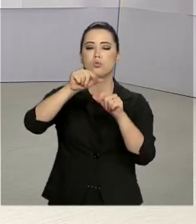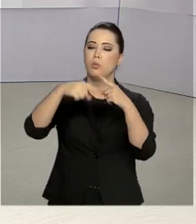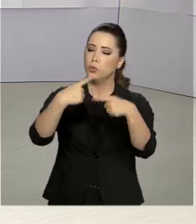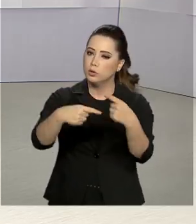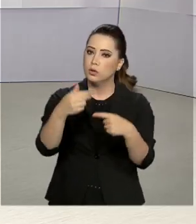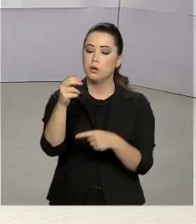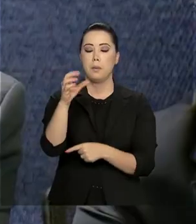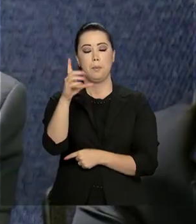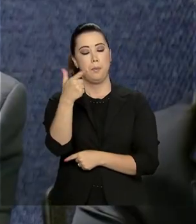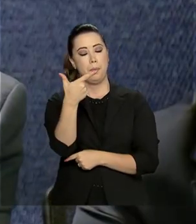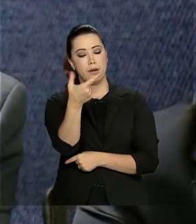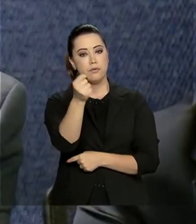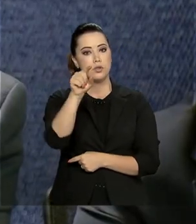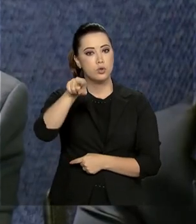vem.